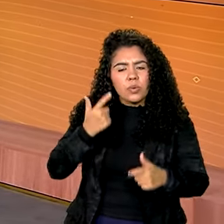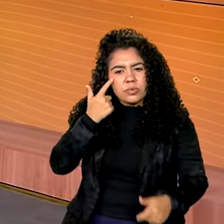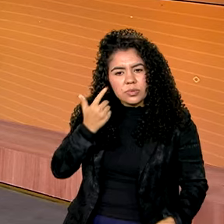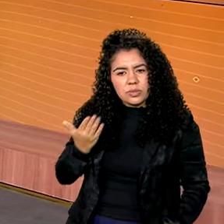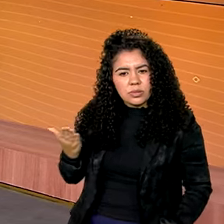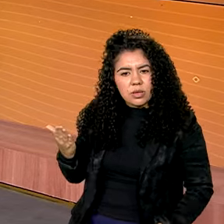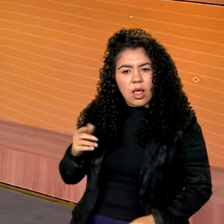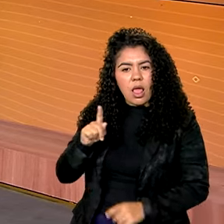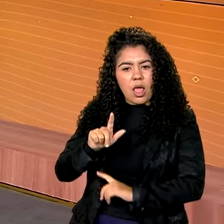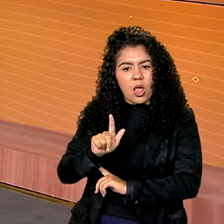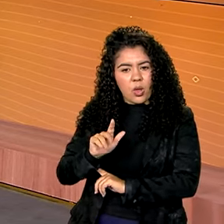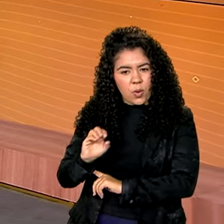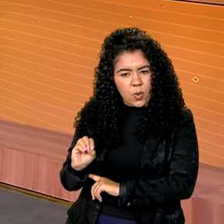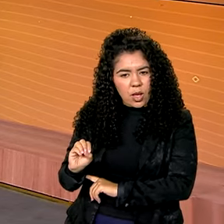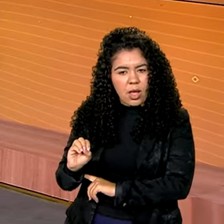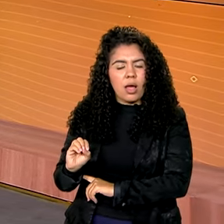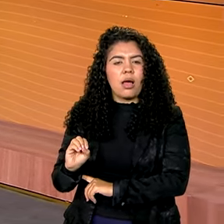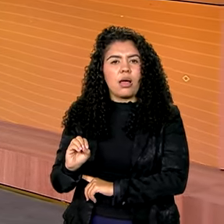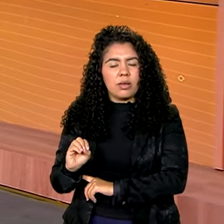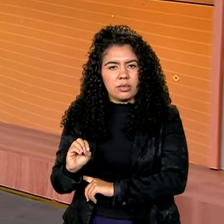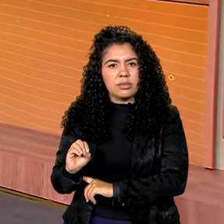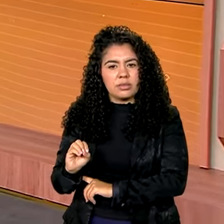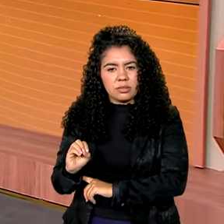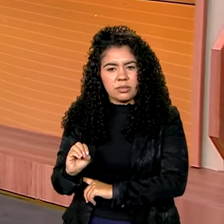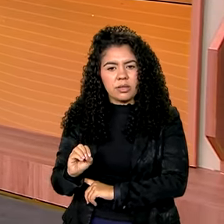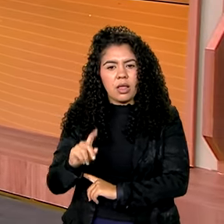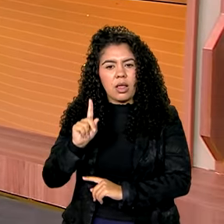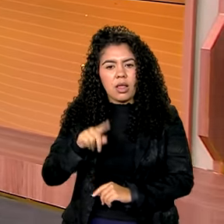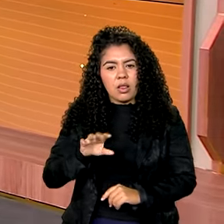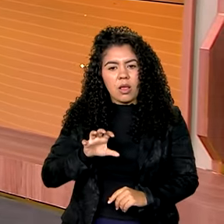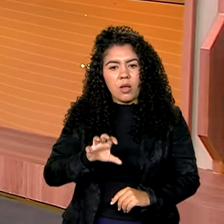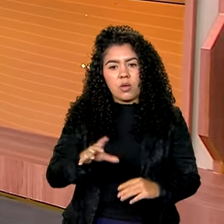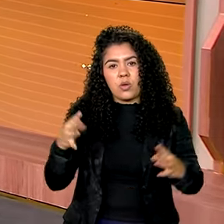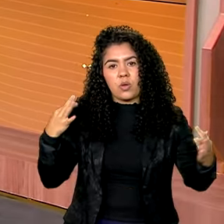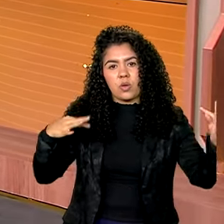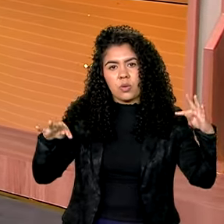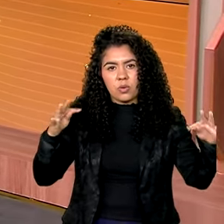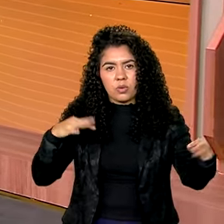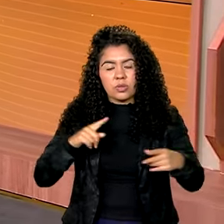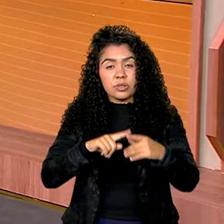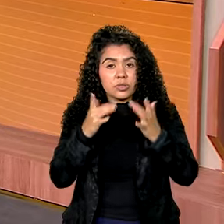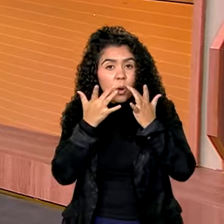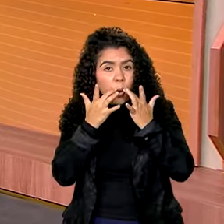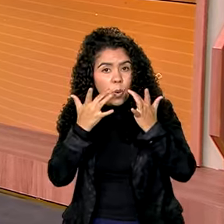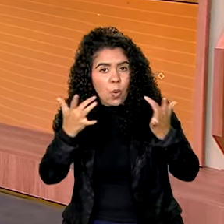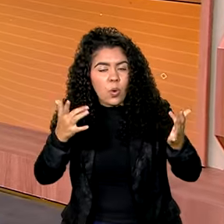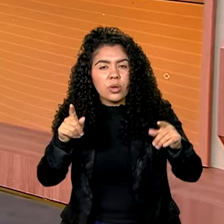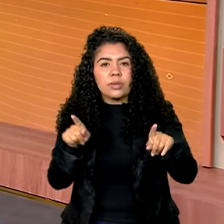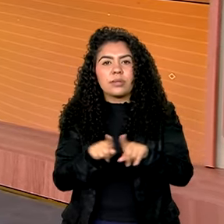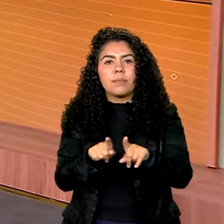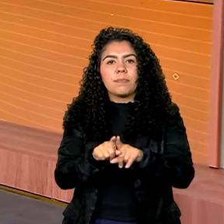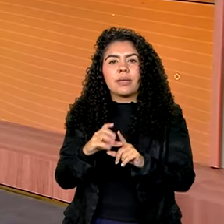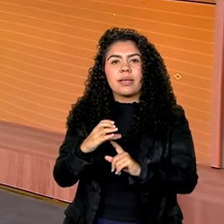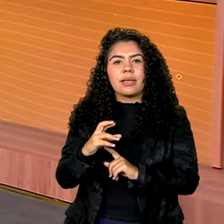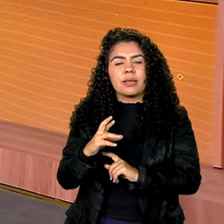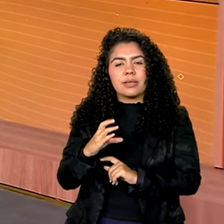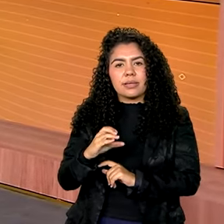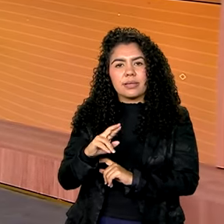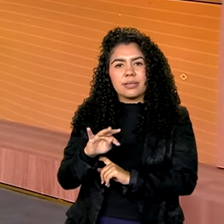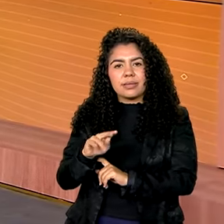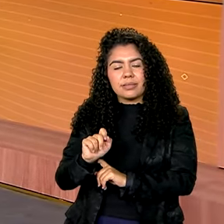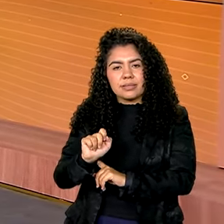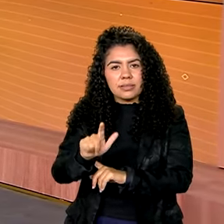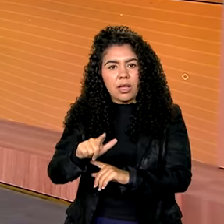Goiás, né? Ela que fica numa região turística de ouro e cristais, é uma pequena cidade com 5